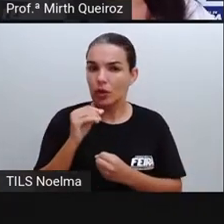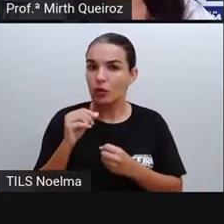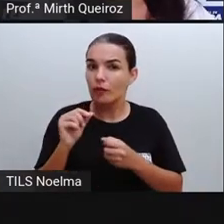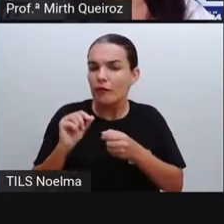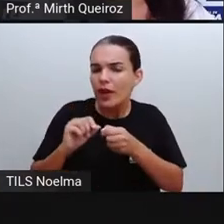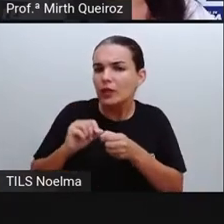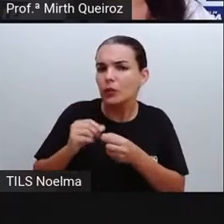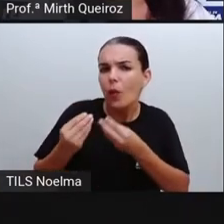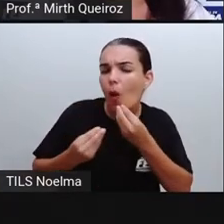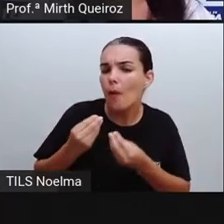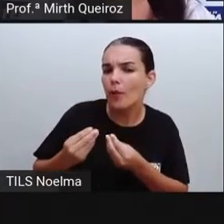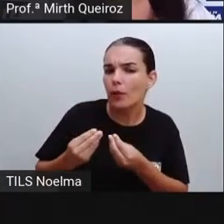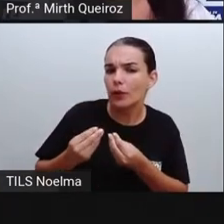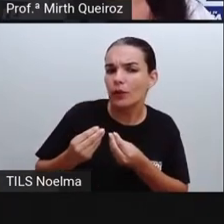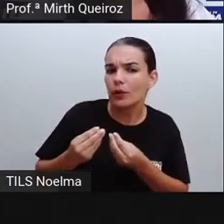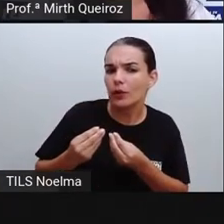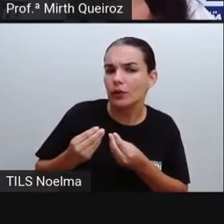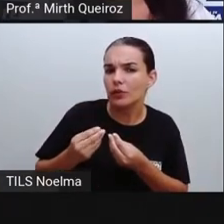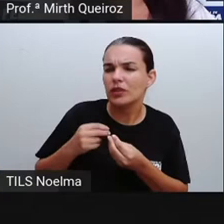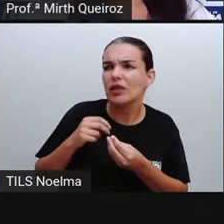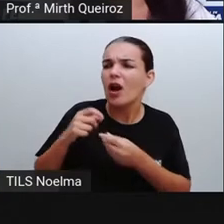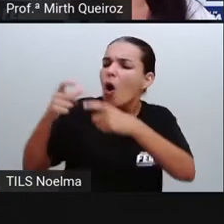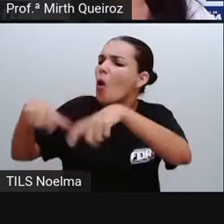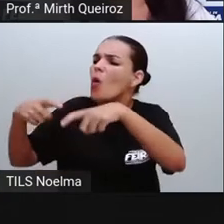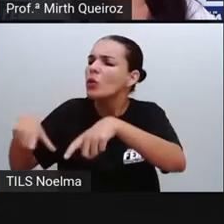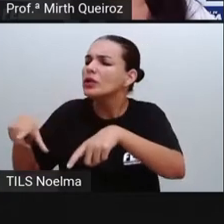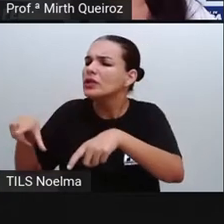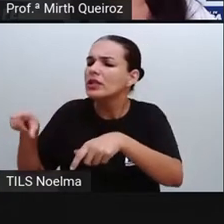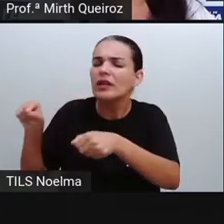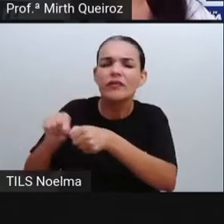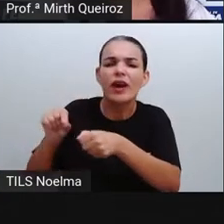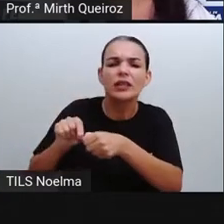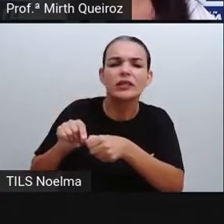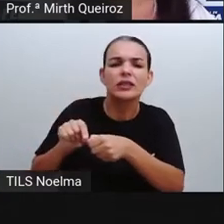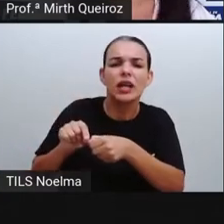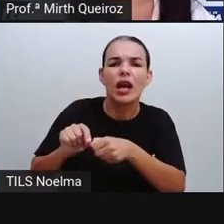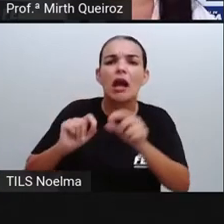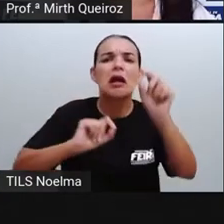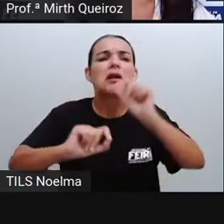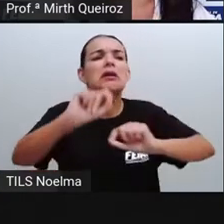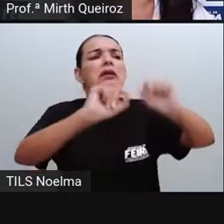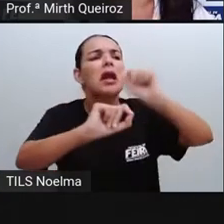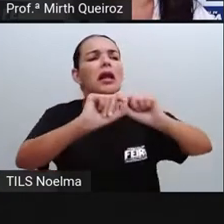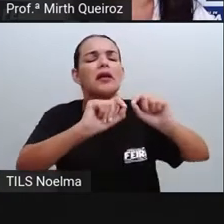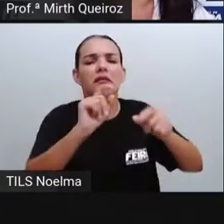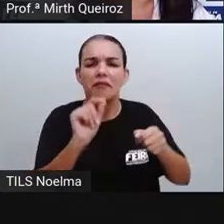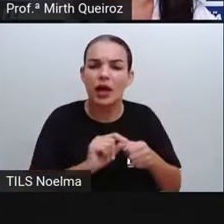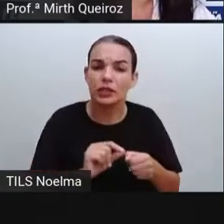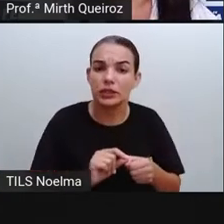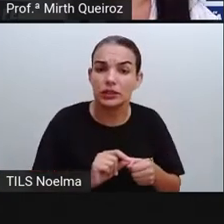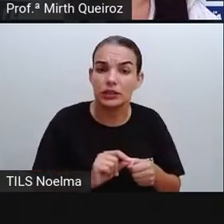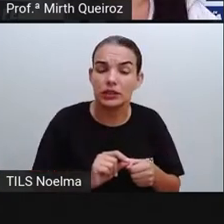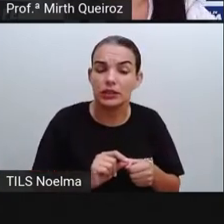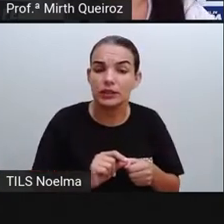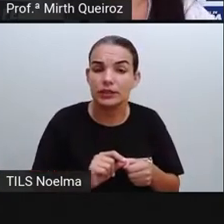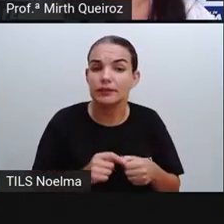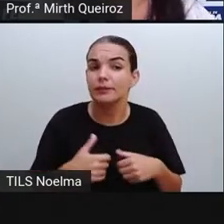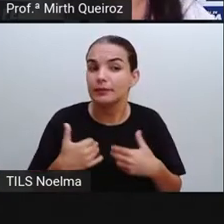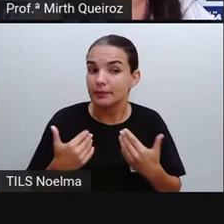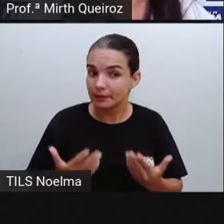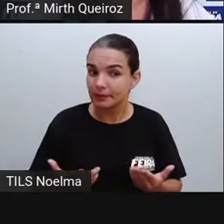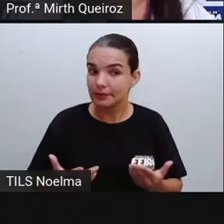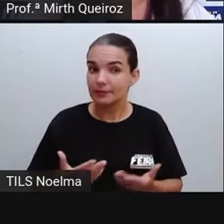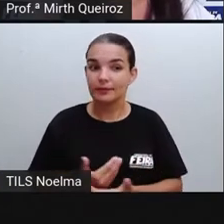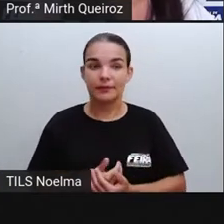produzidos? De onde é que eles vêm? Quem é que os produzem? Quem produz esse tipo de